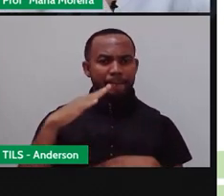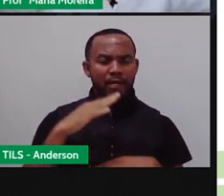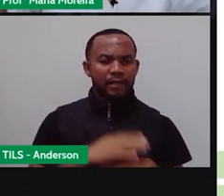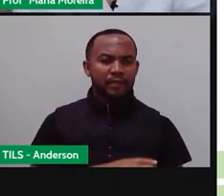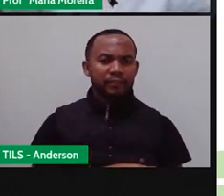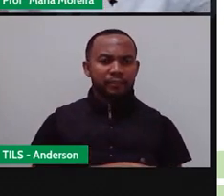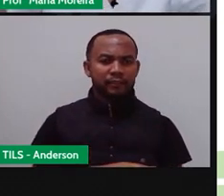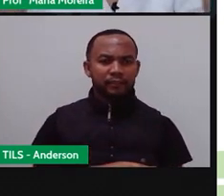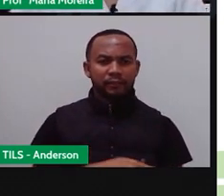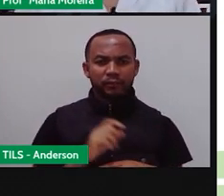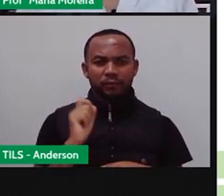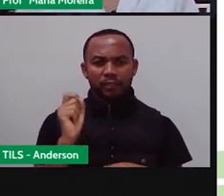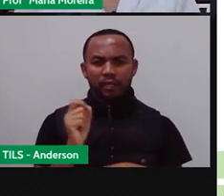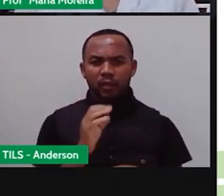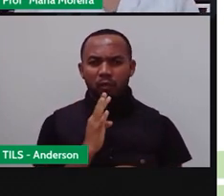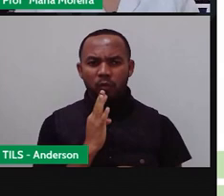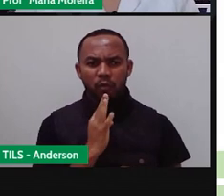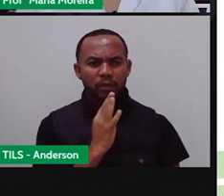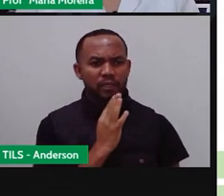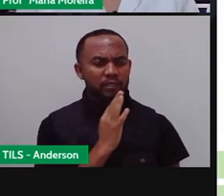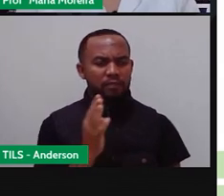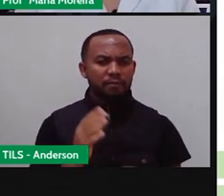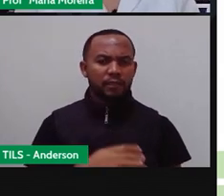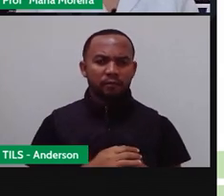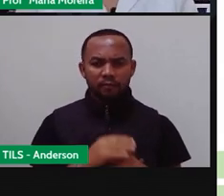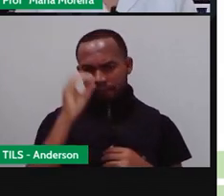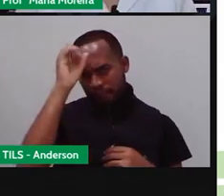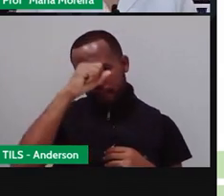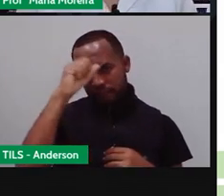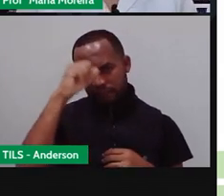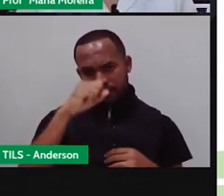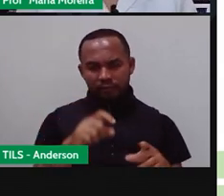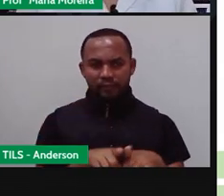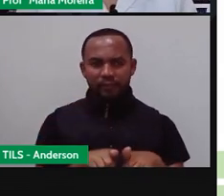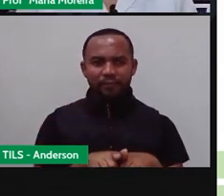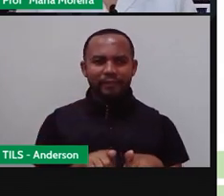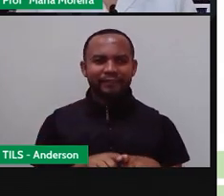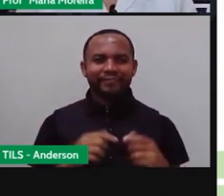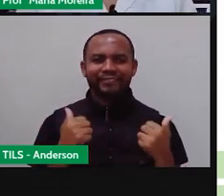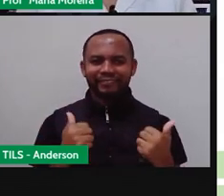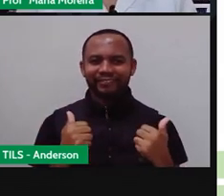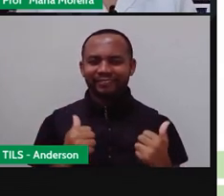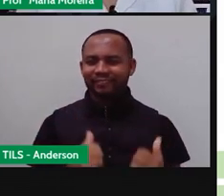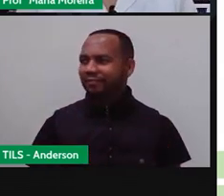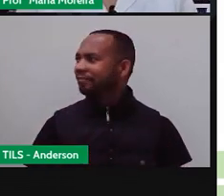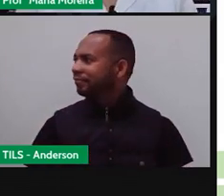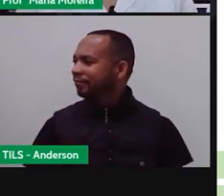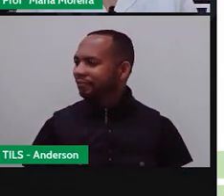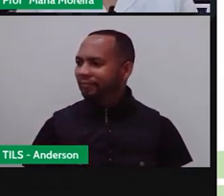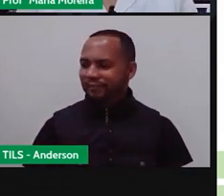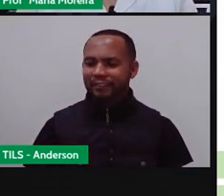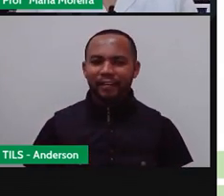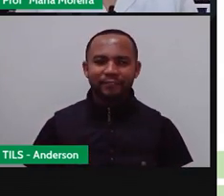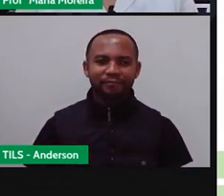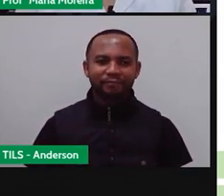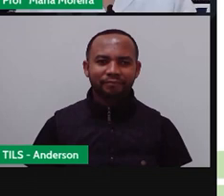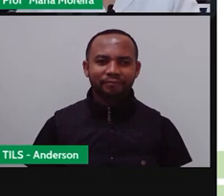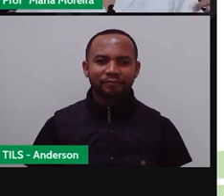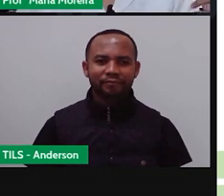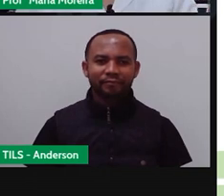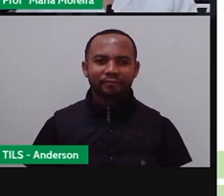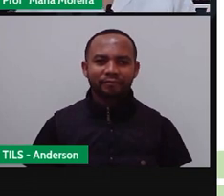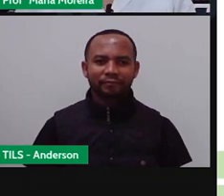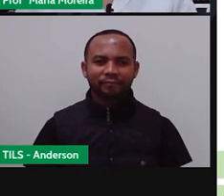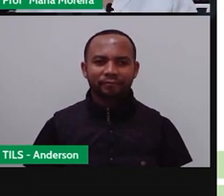né, um banho aí de conhecimento pra vocês, né? Anderson, tá quentinho? Tá? Vou